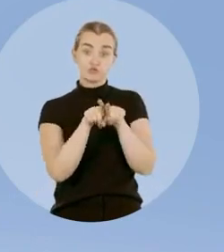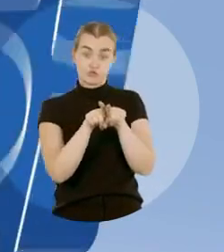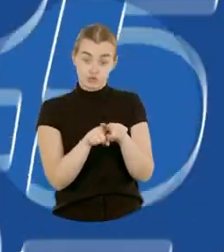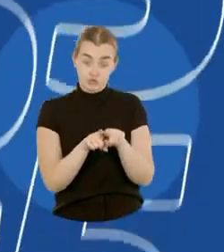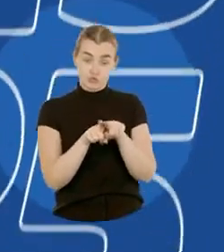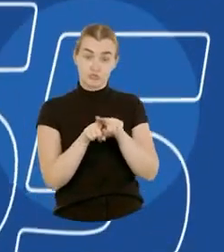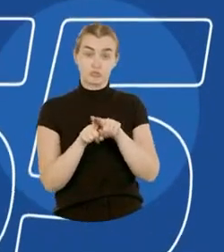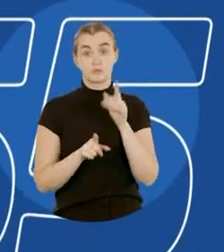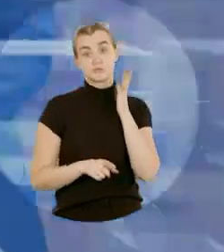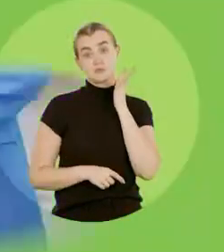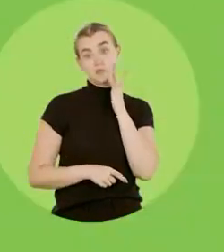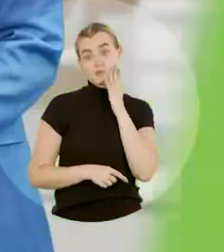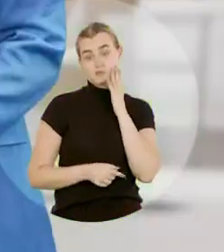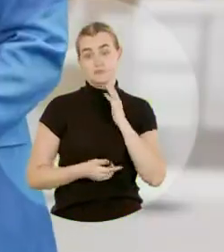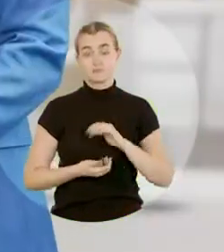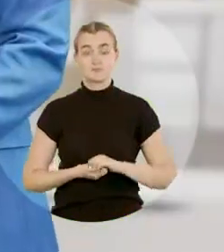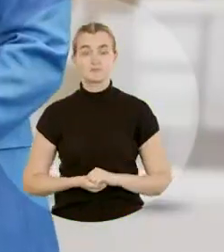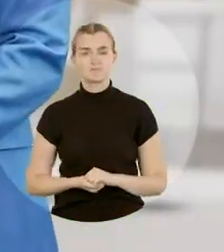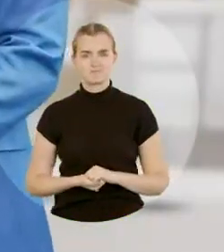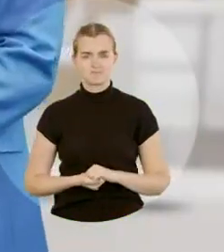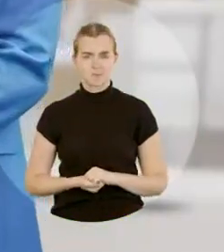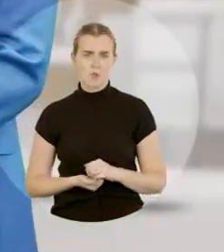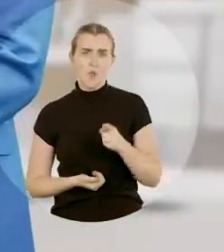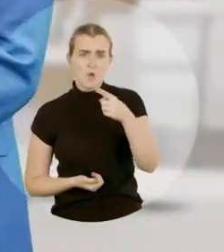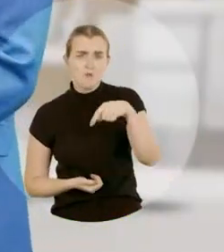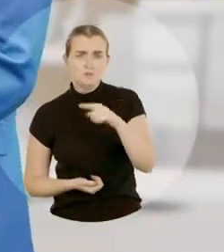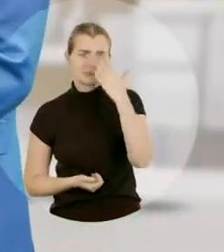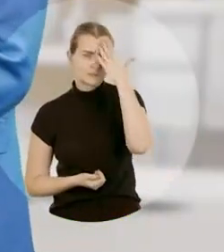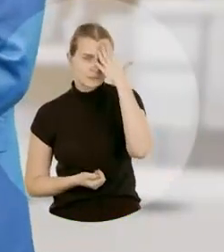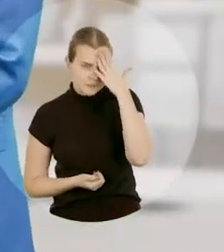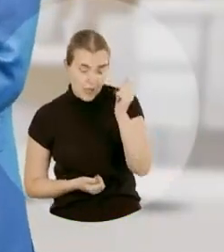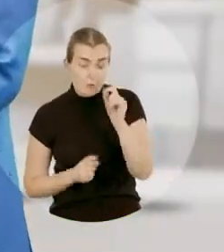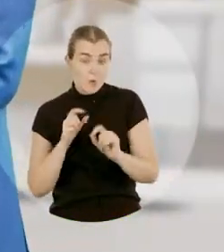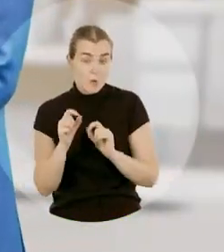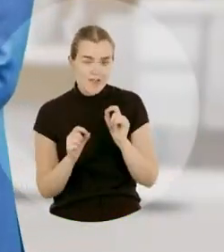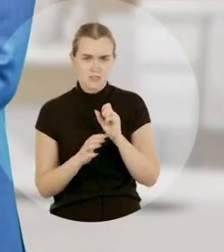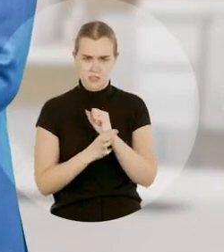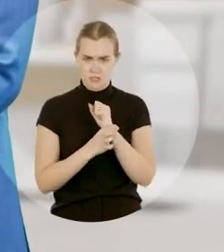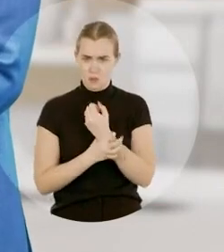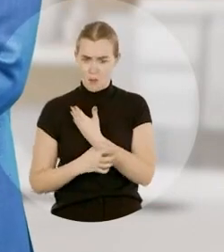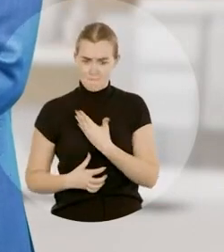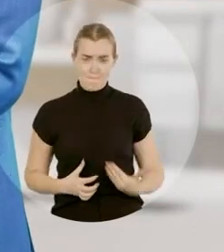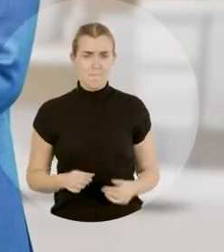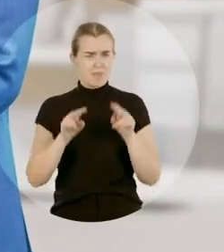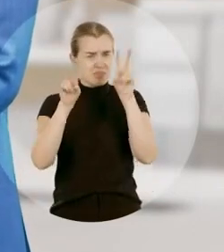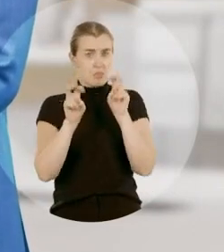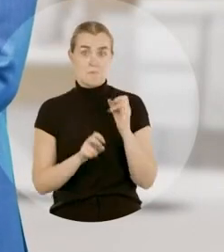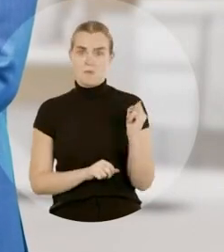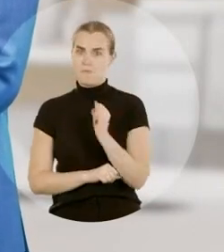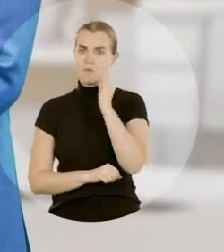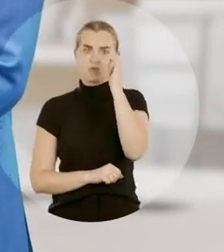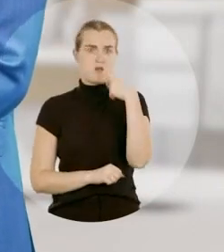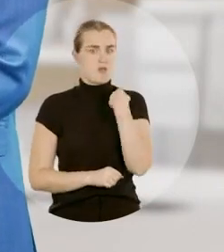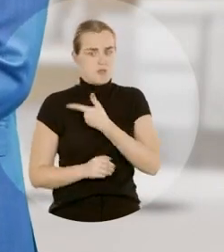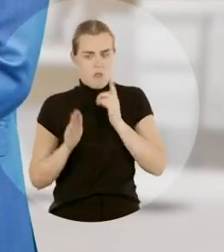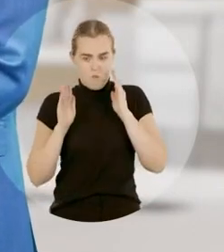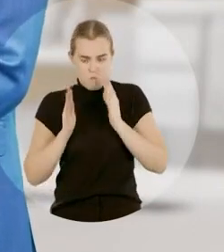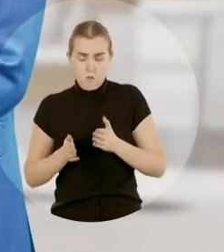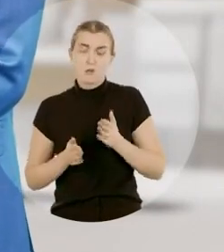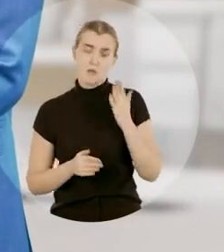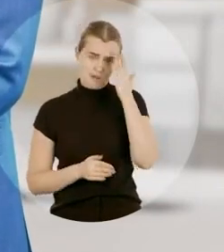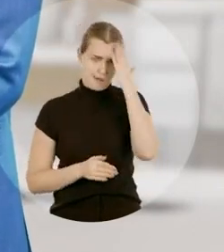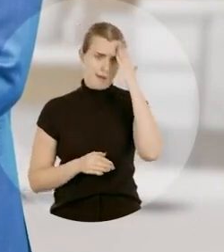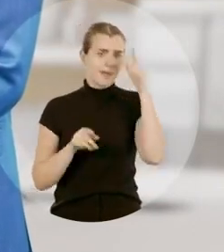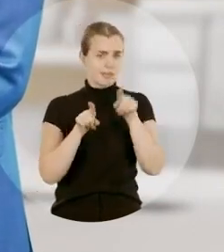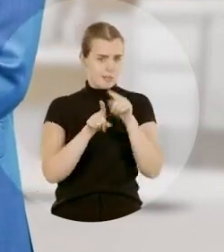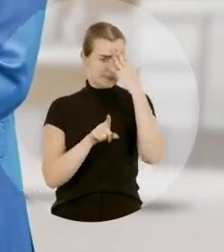Freitas. Olha, vocês sabem como segurança pública é um tema importante para nós. O Ricardo Silva também sabe disso.